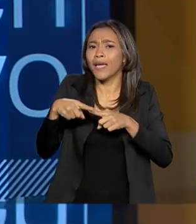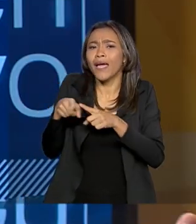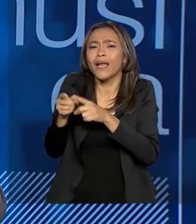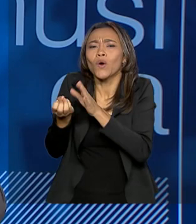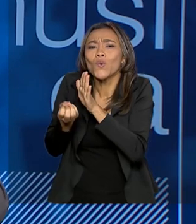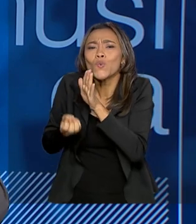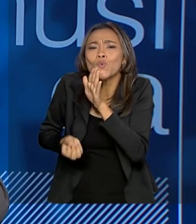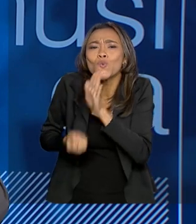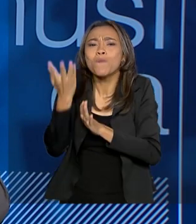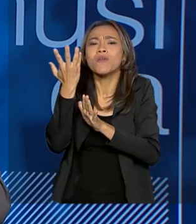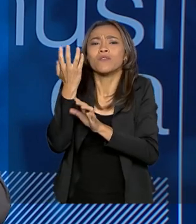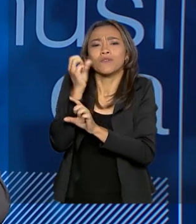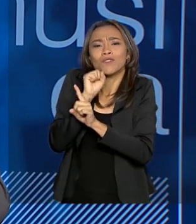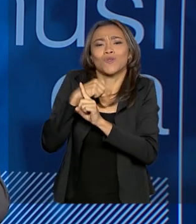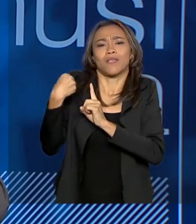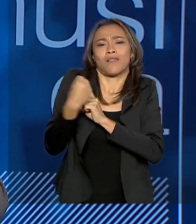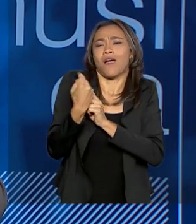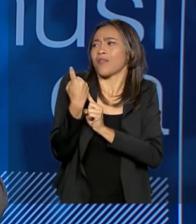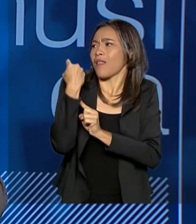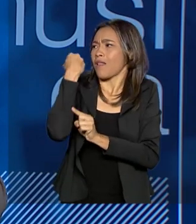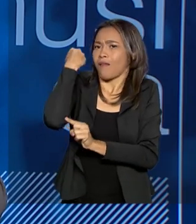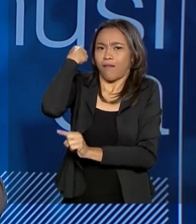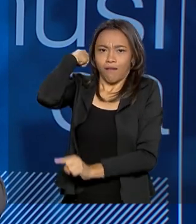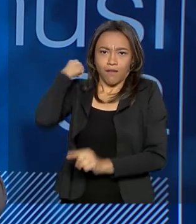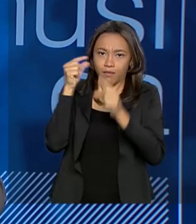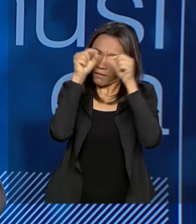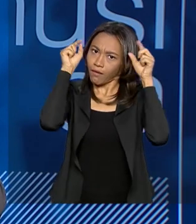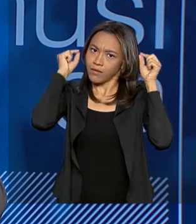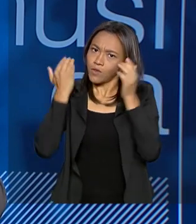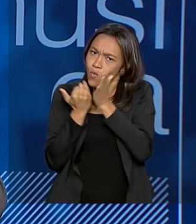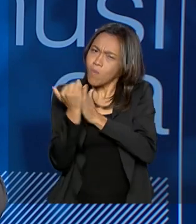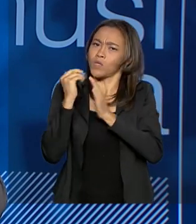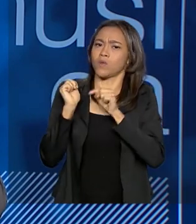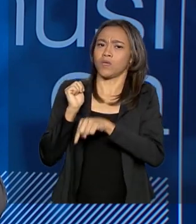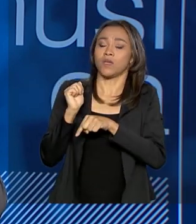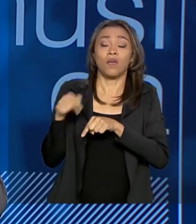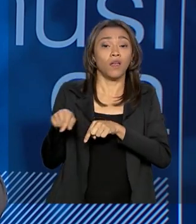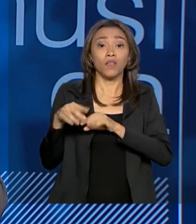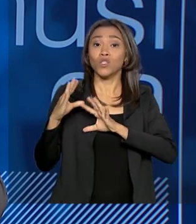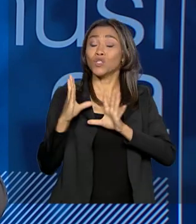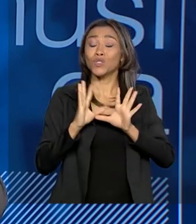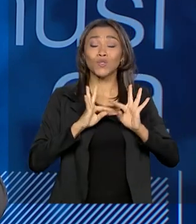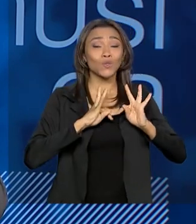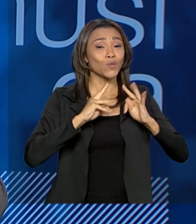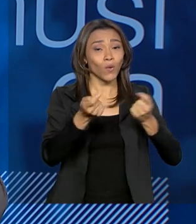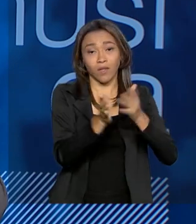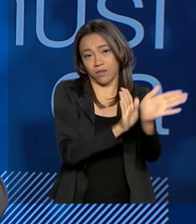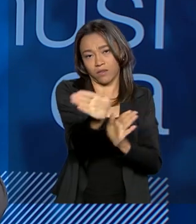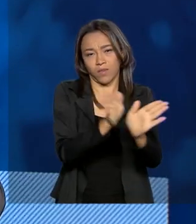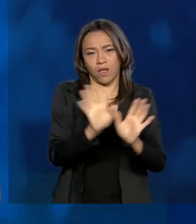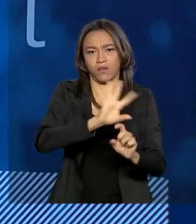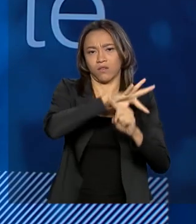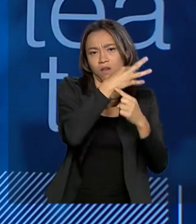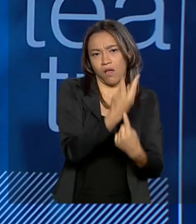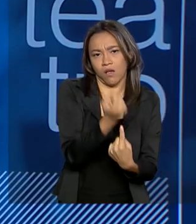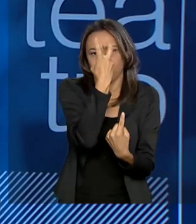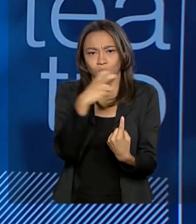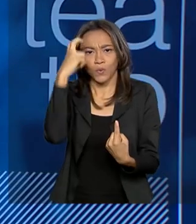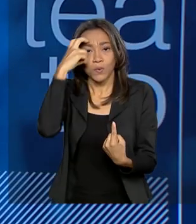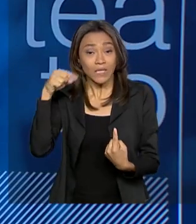O governo grego sabia que proporcionar total acessibilidade à arte e à cultura eram